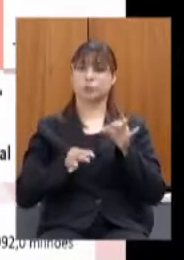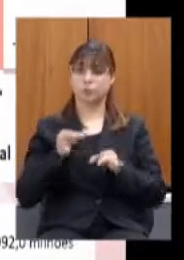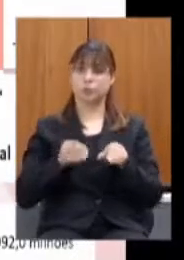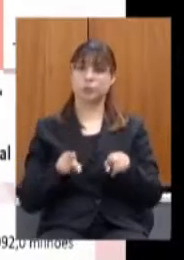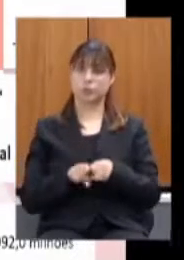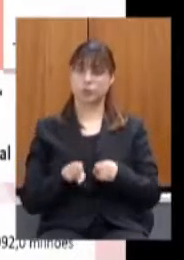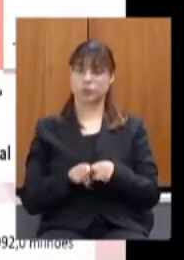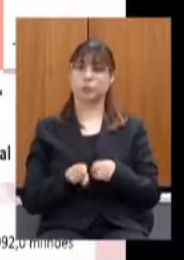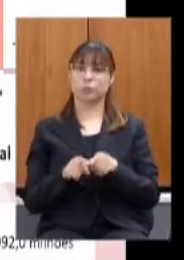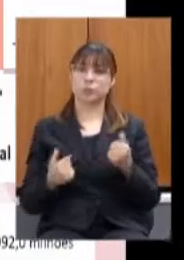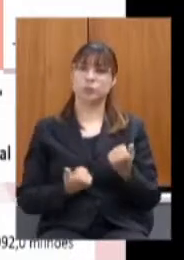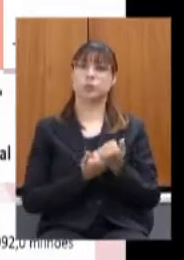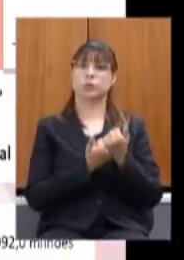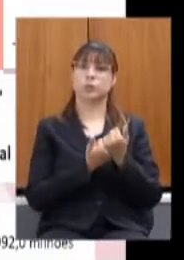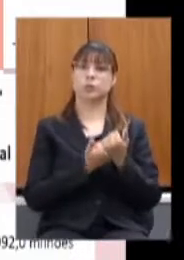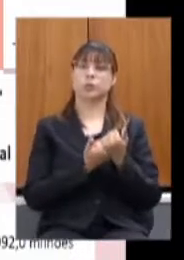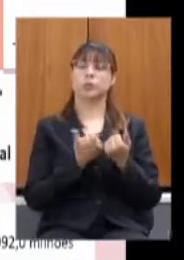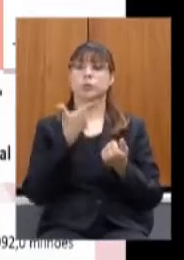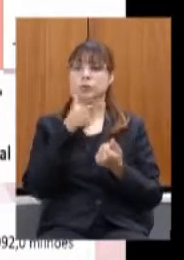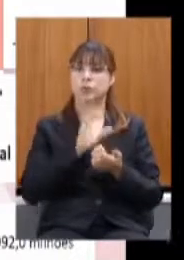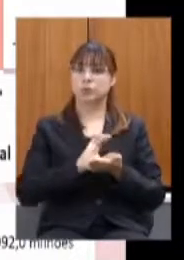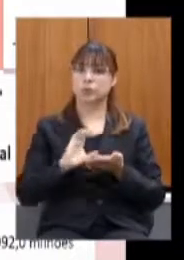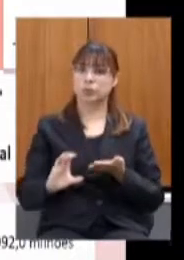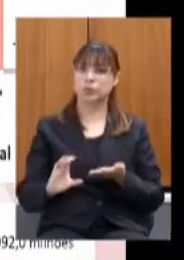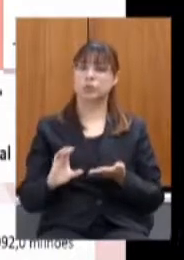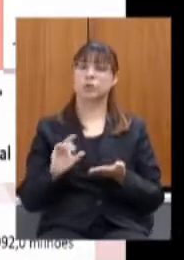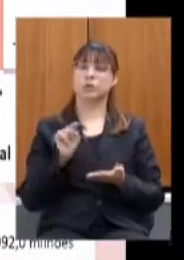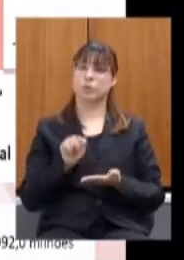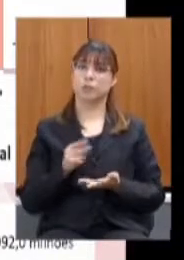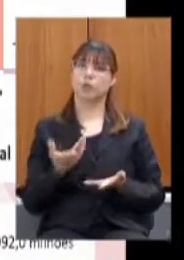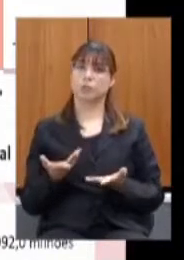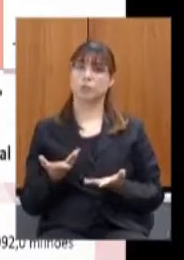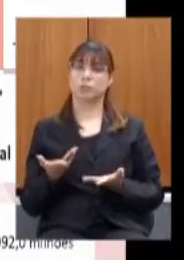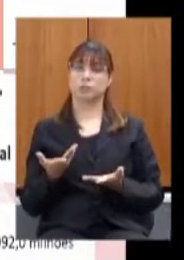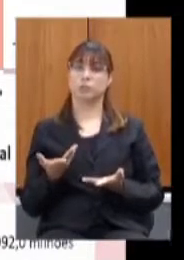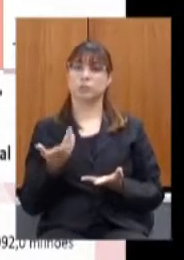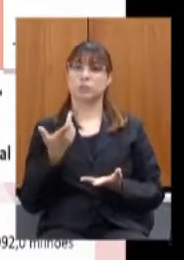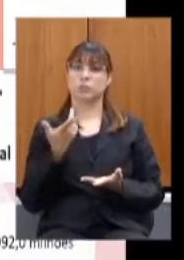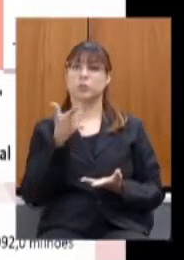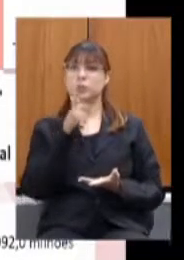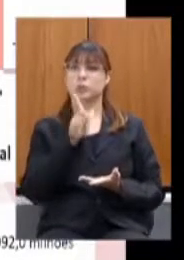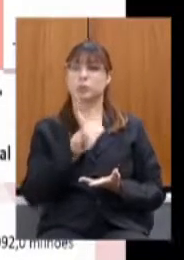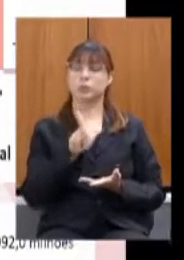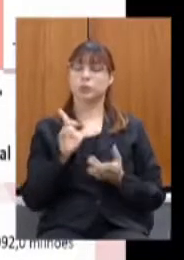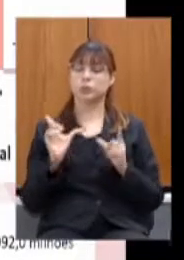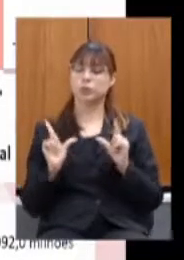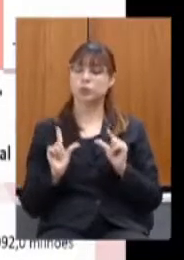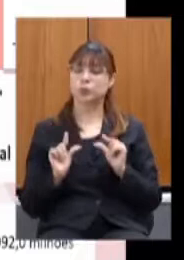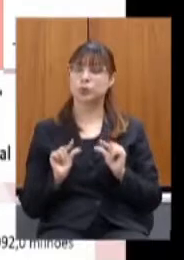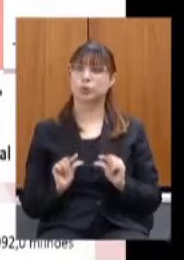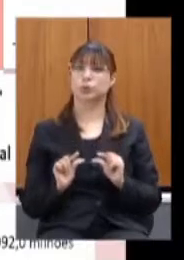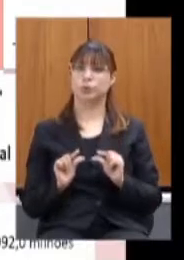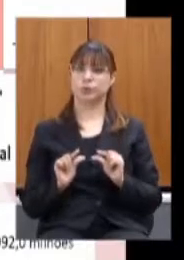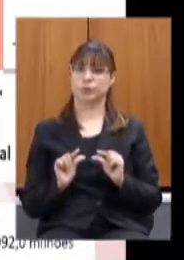no sentido de trazer esse recurso de um bilhão isso fez com que atenuasse os efeitos